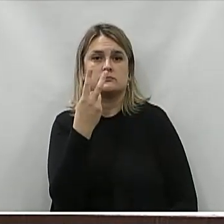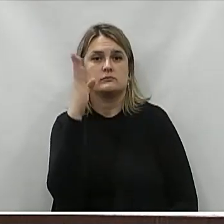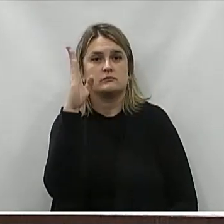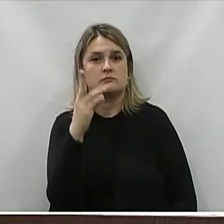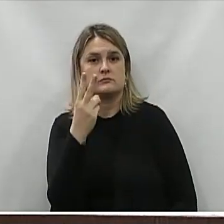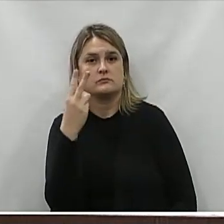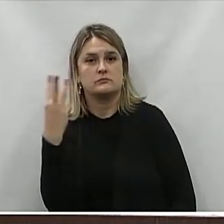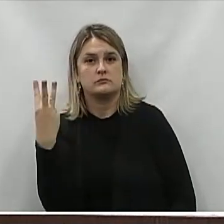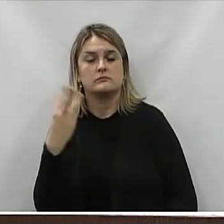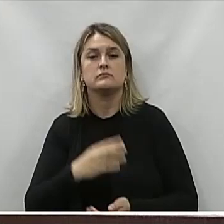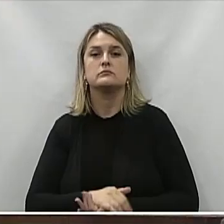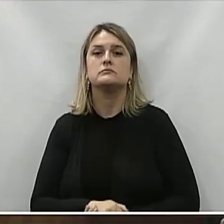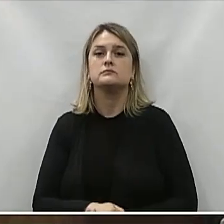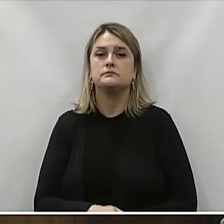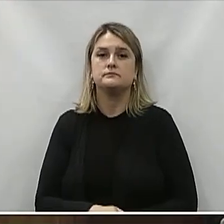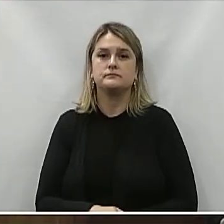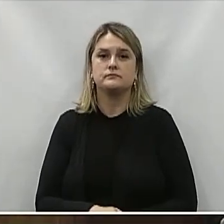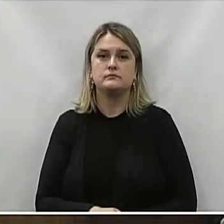2023